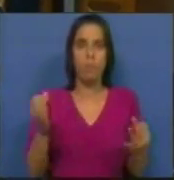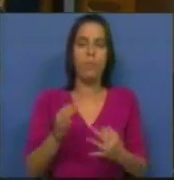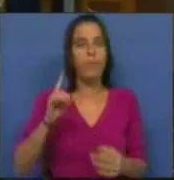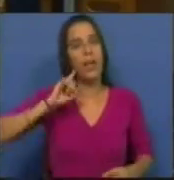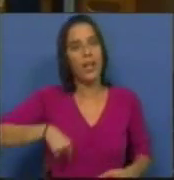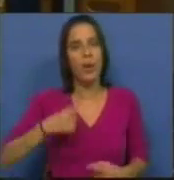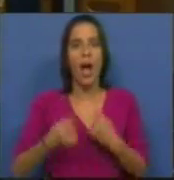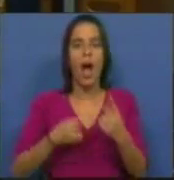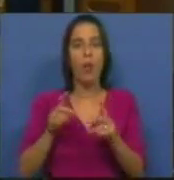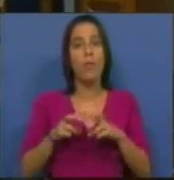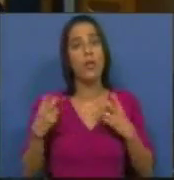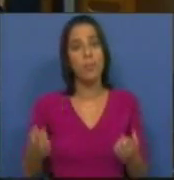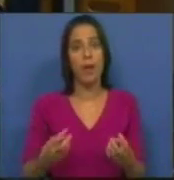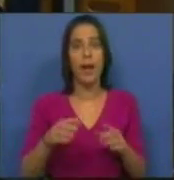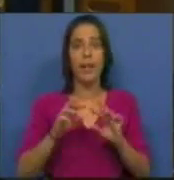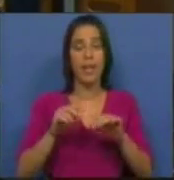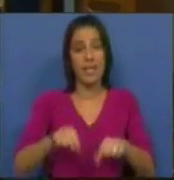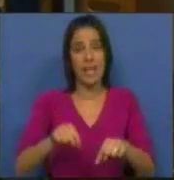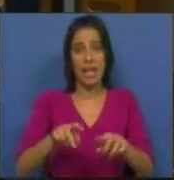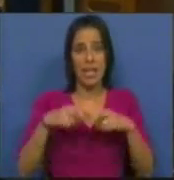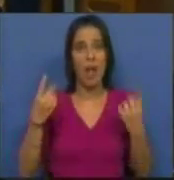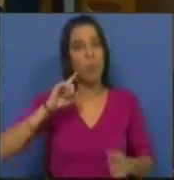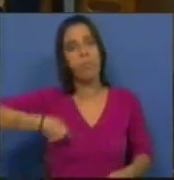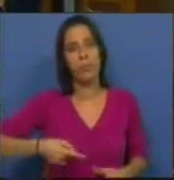da ignorância de almas bancadas neste hemiciclo.